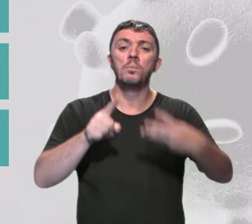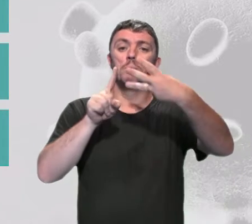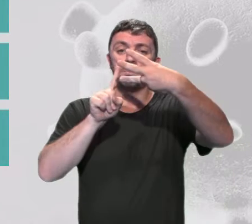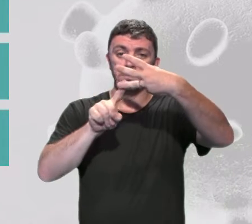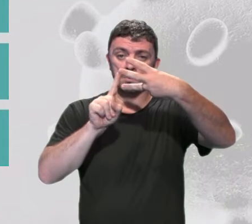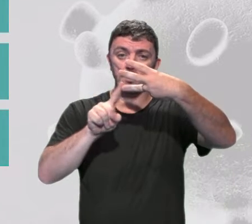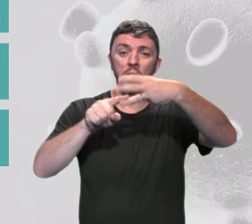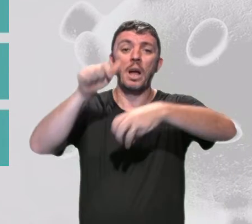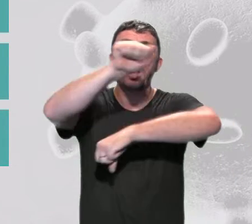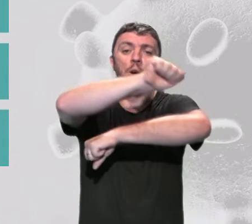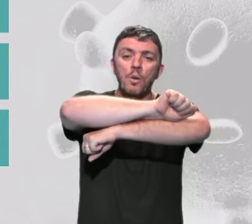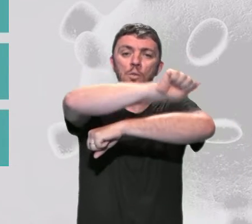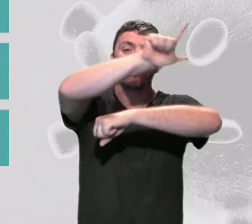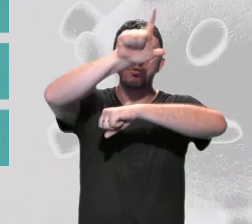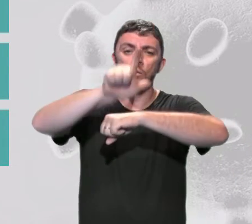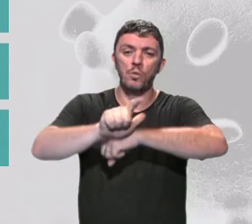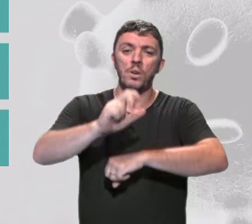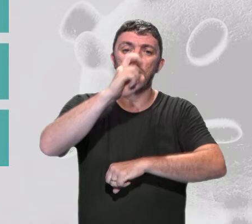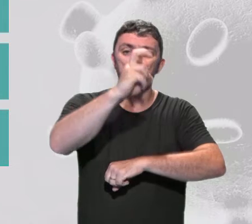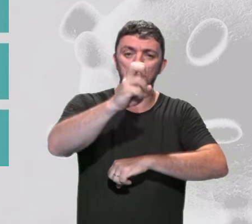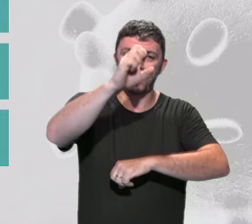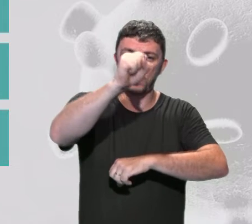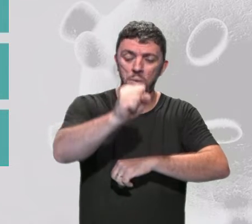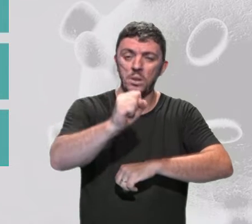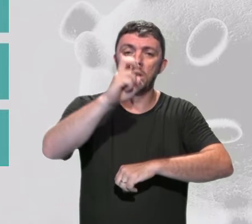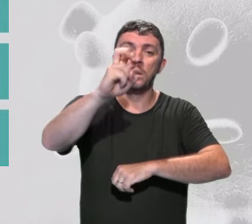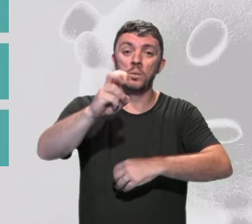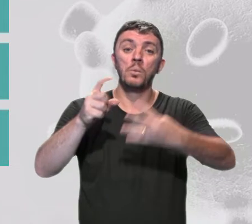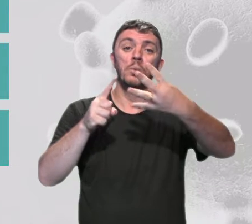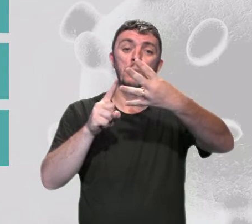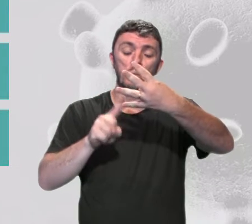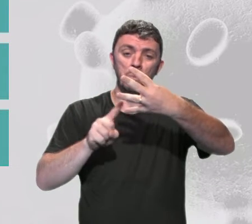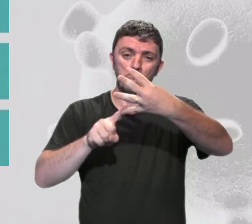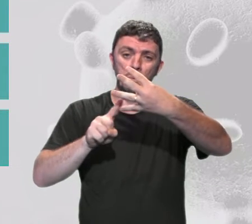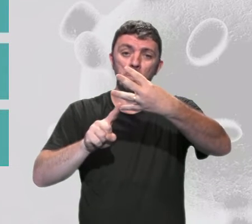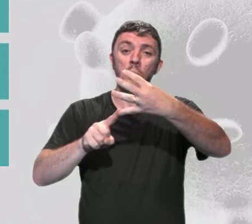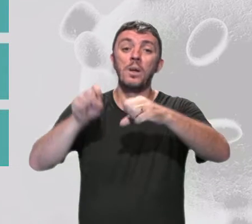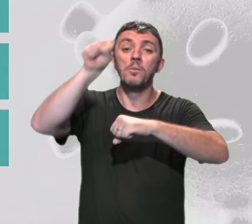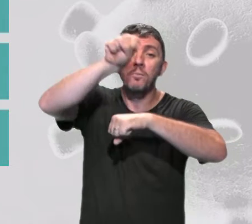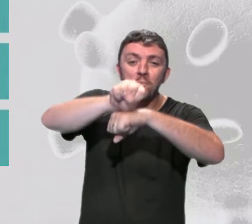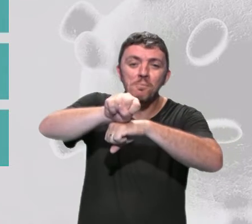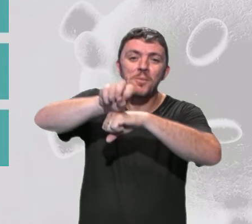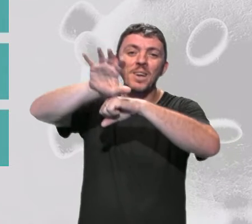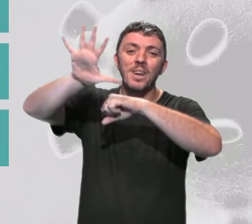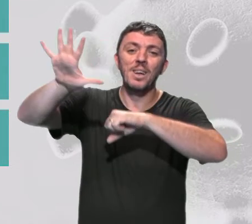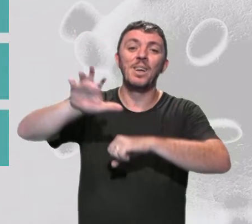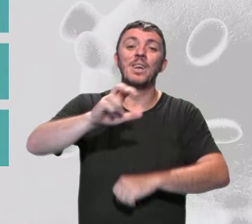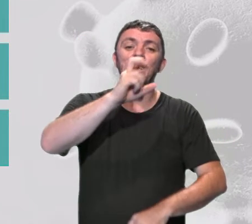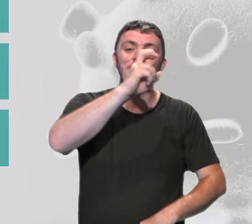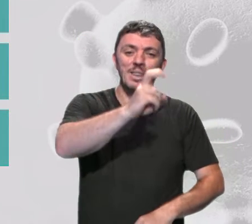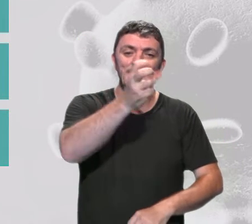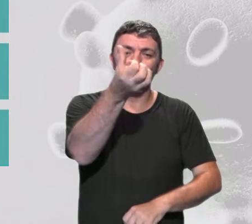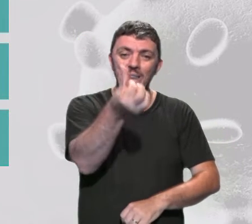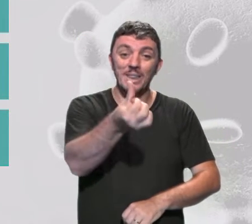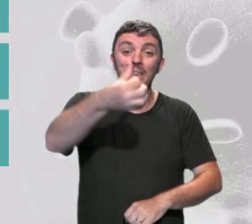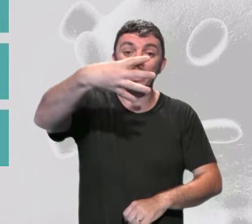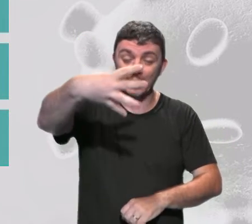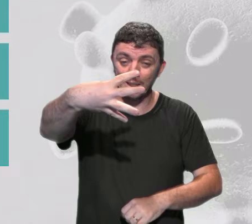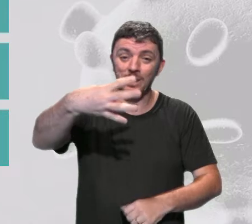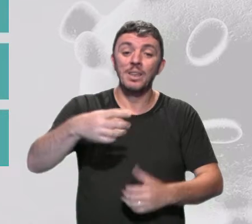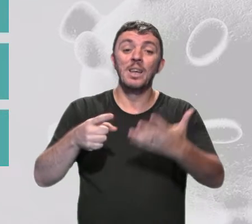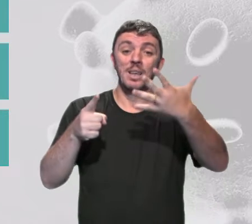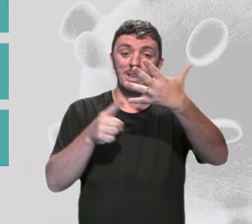Alvorada, com 585 casos, Vila Maringá, com 564